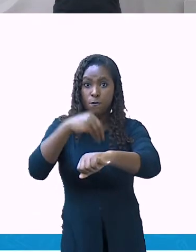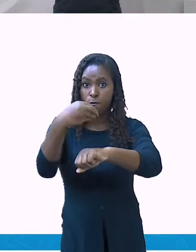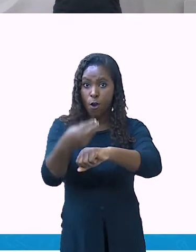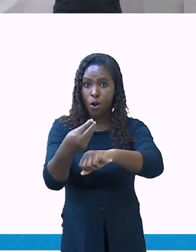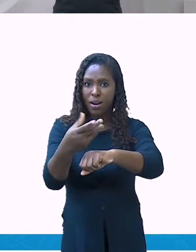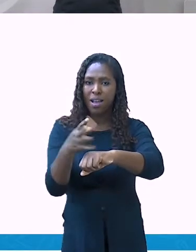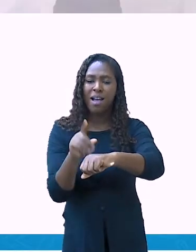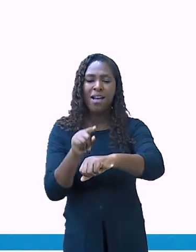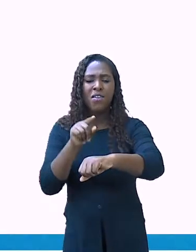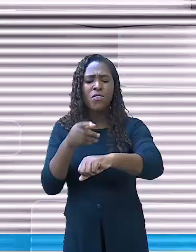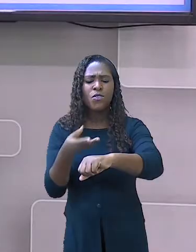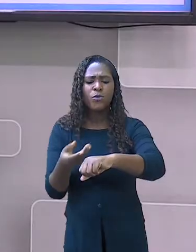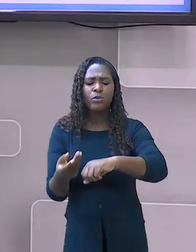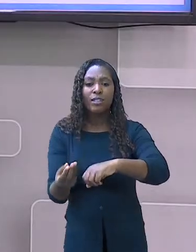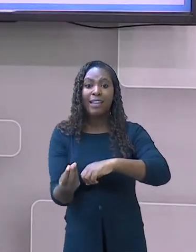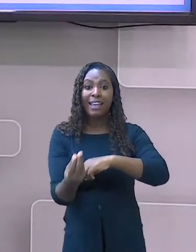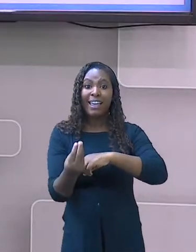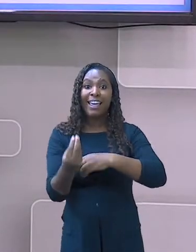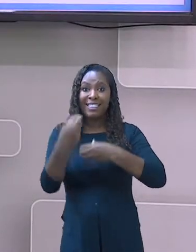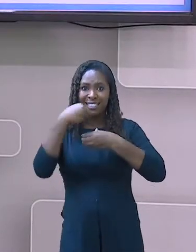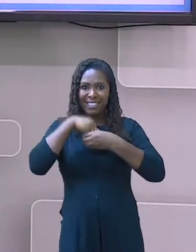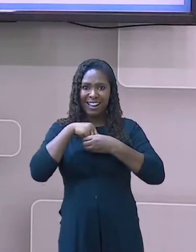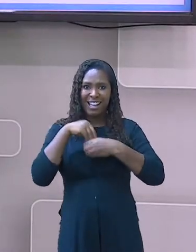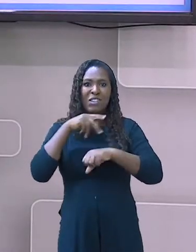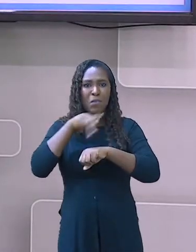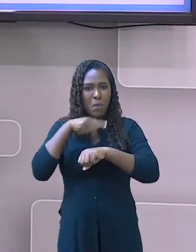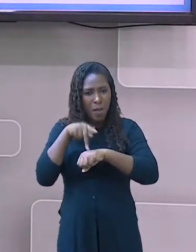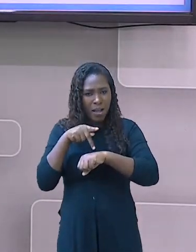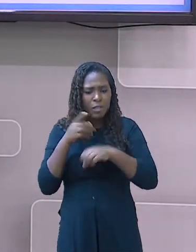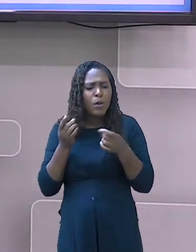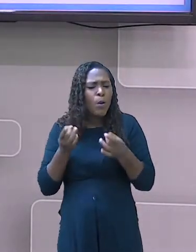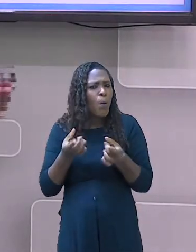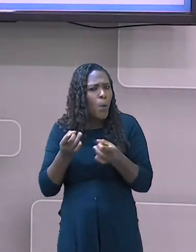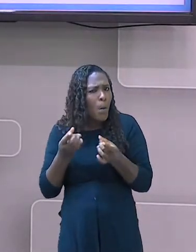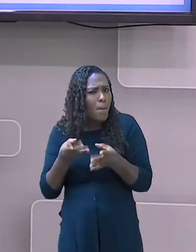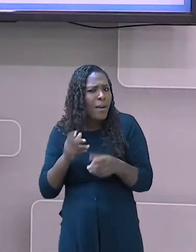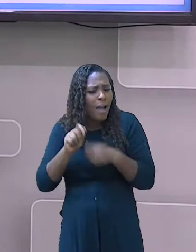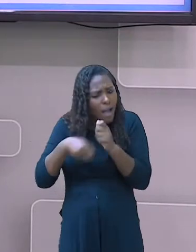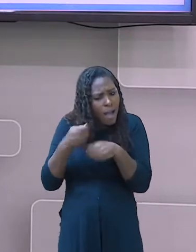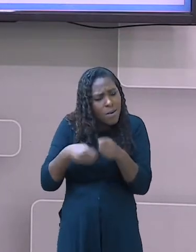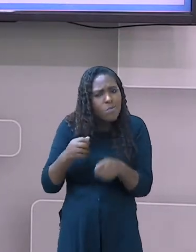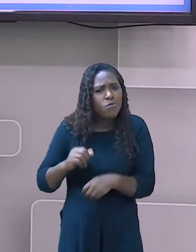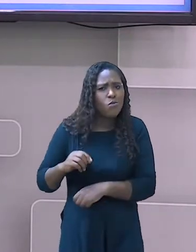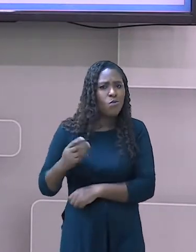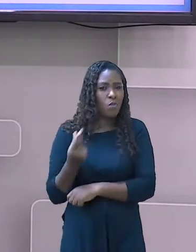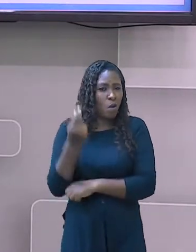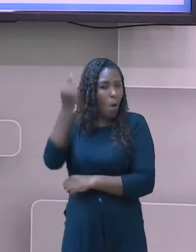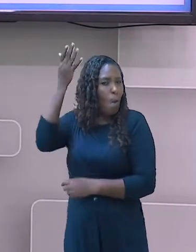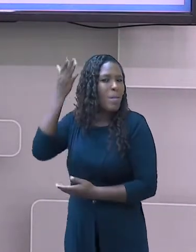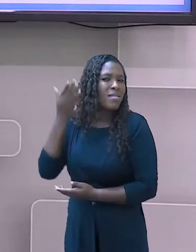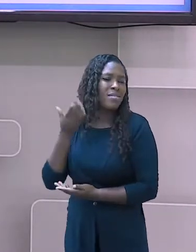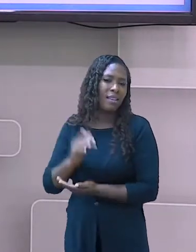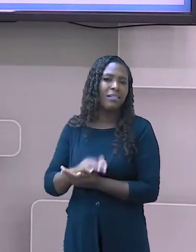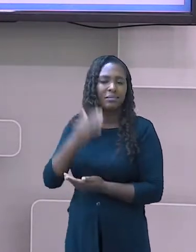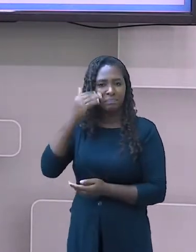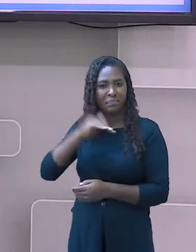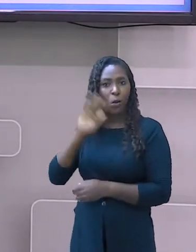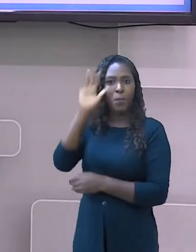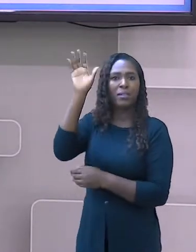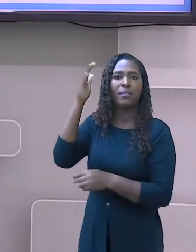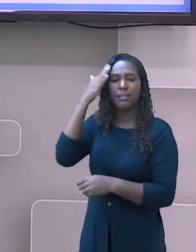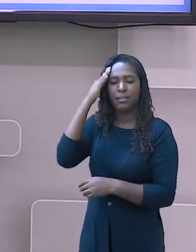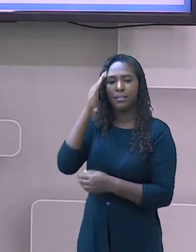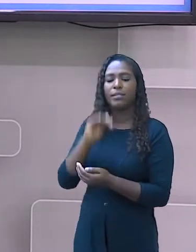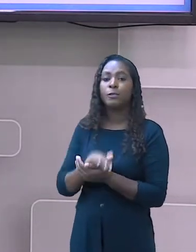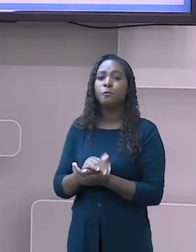cada um deles, mas agora nós vamos aprofundar. Alguns fatores explicam esse pioneirismo, como havia falado. A